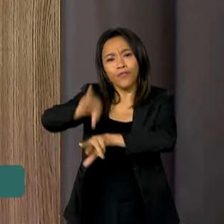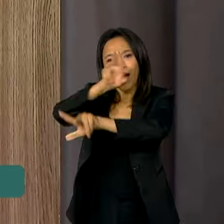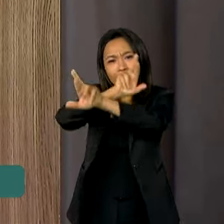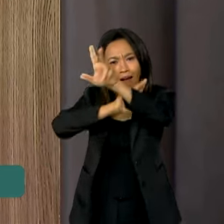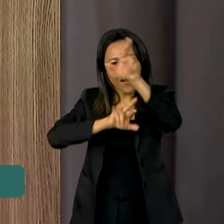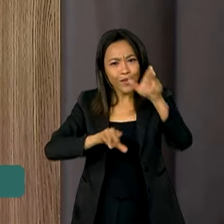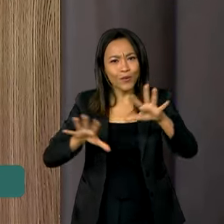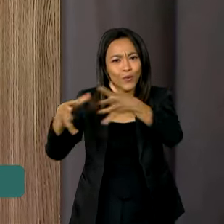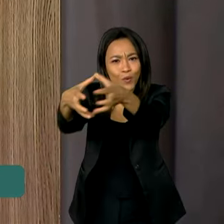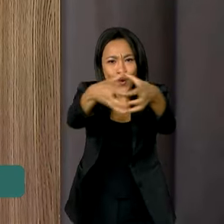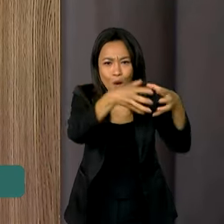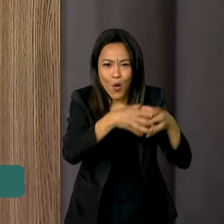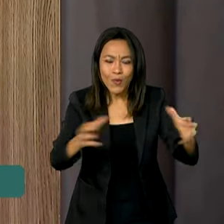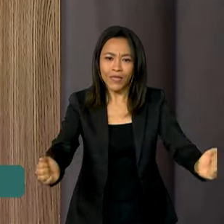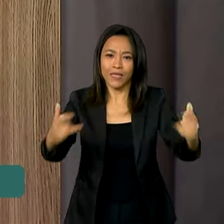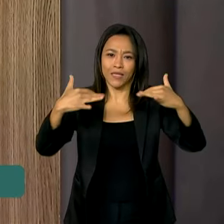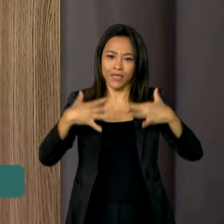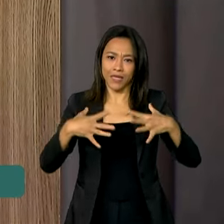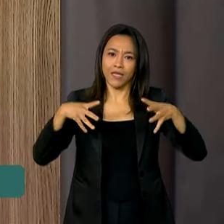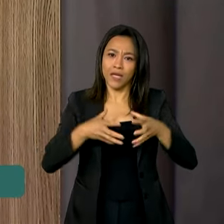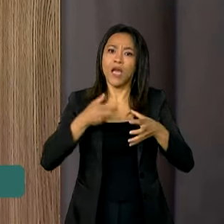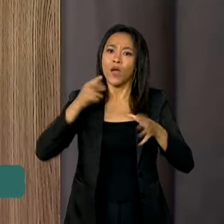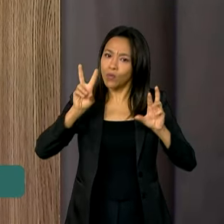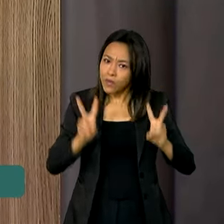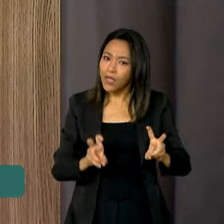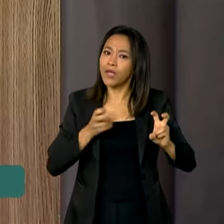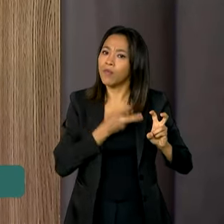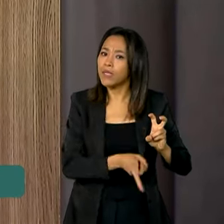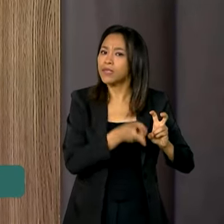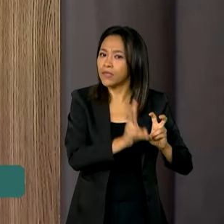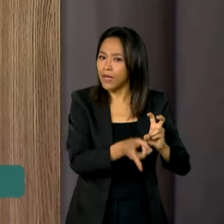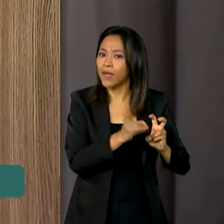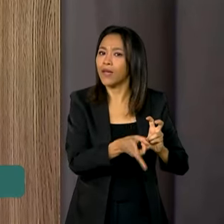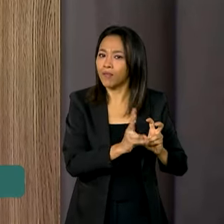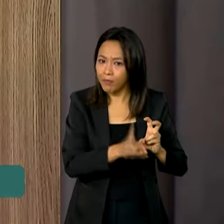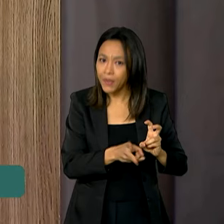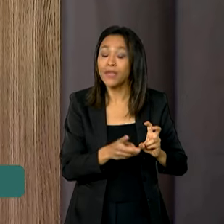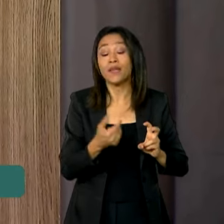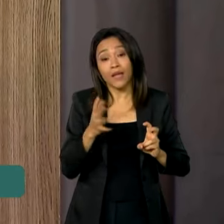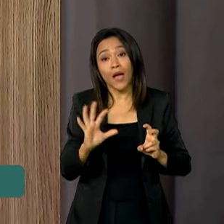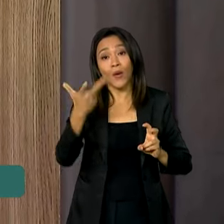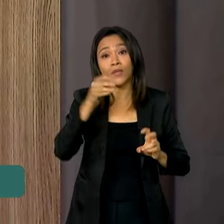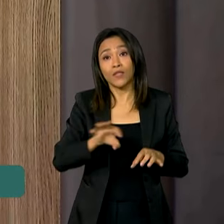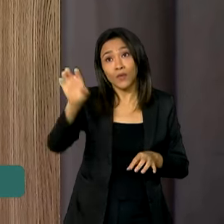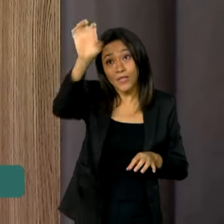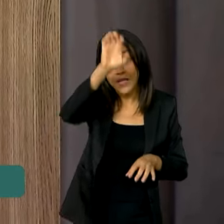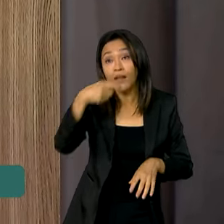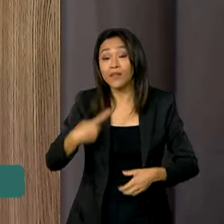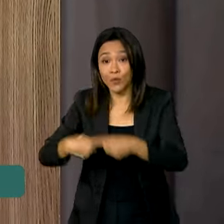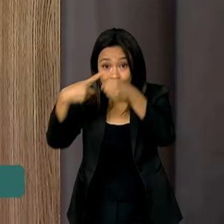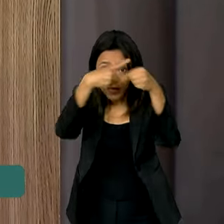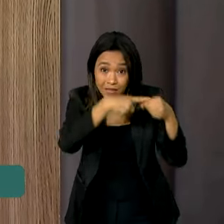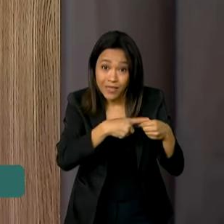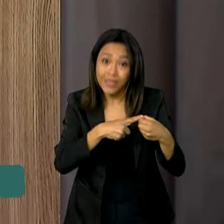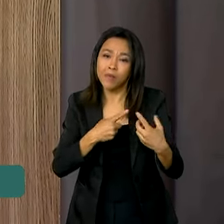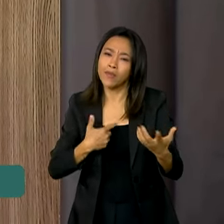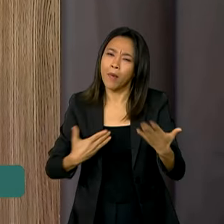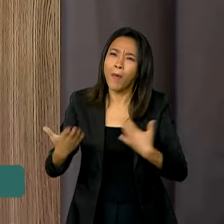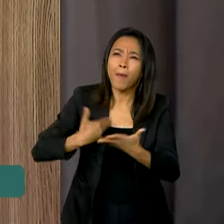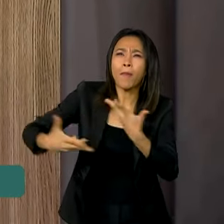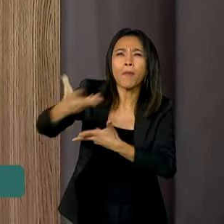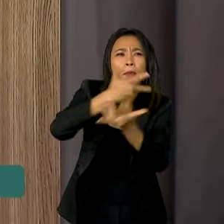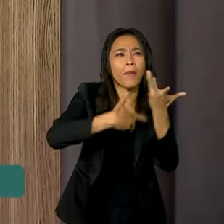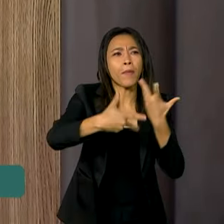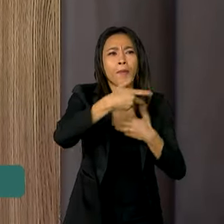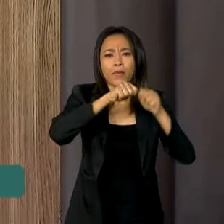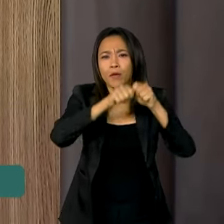mensalmente e essa é uma pauta constante e que faz acontecer nos estados e municípios a capilaridade